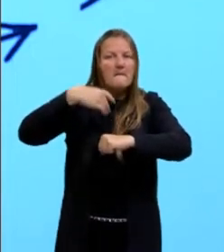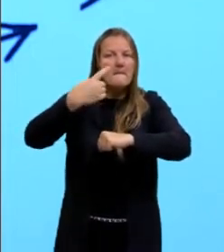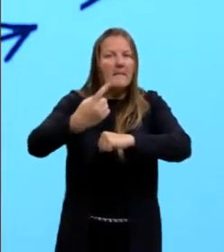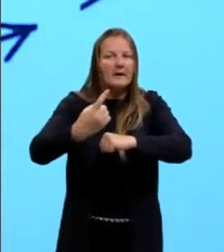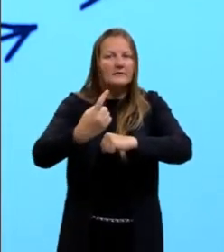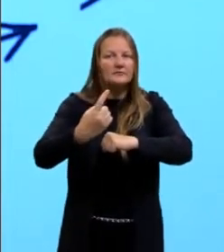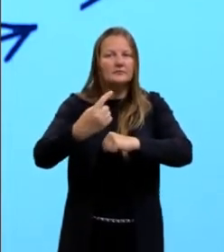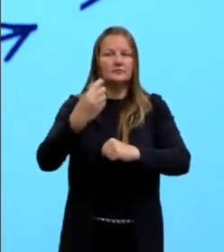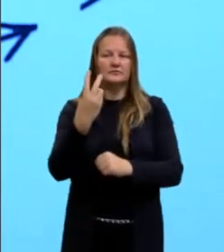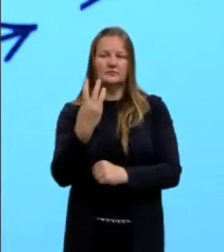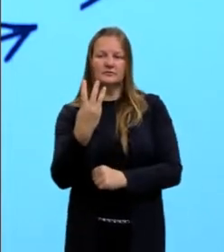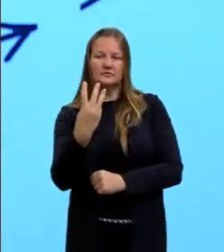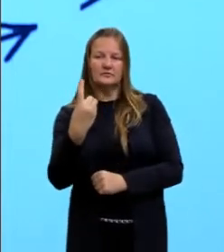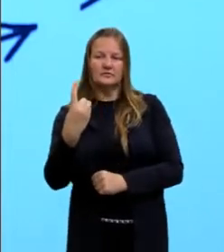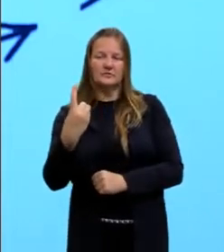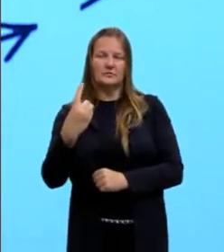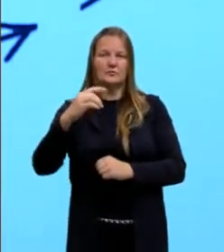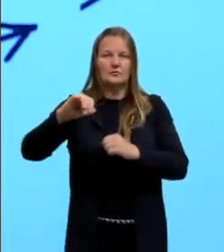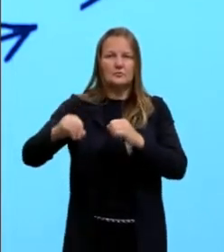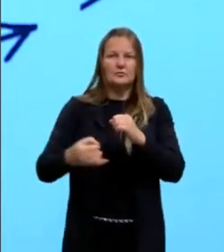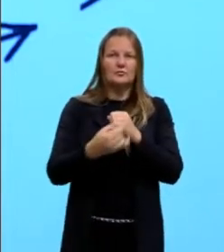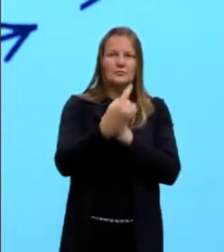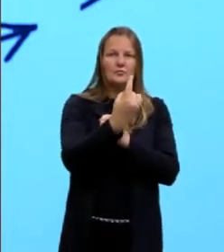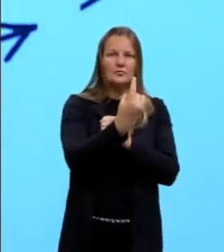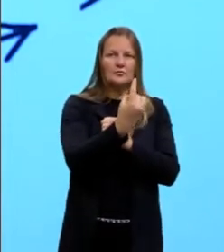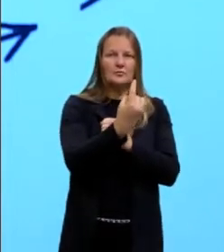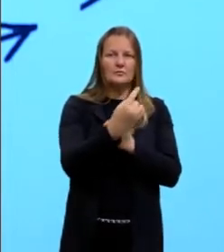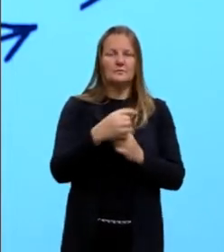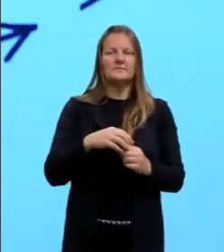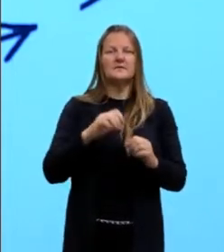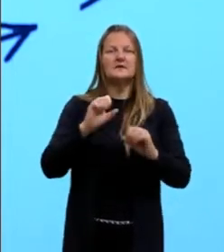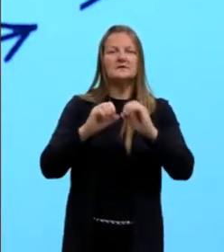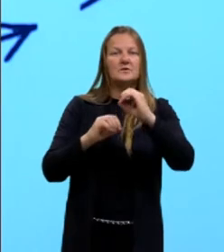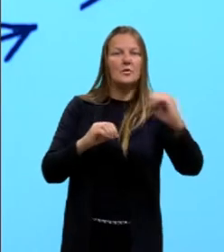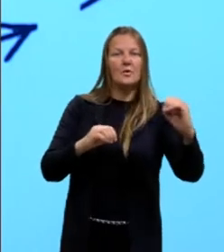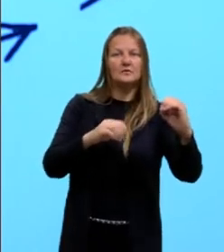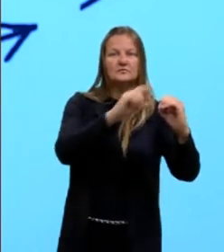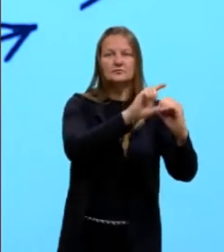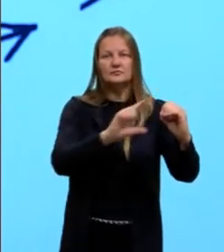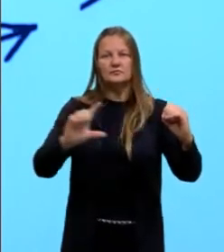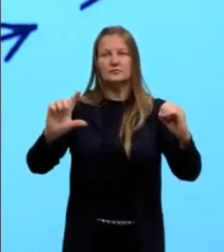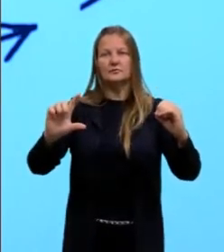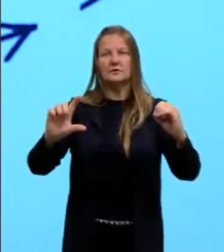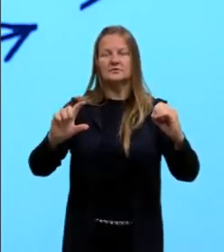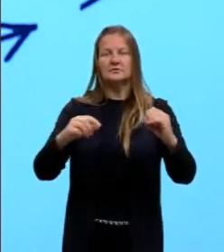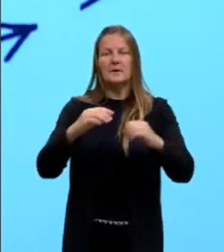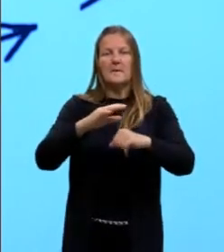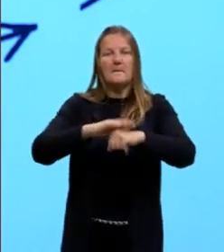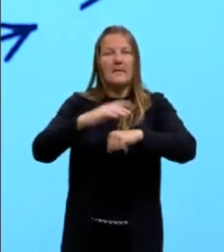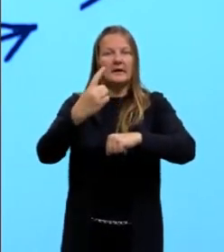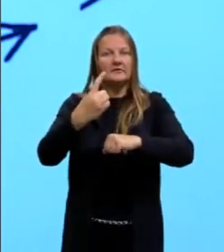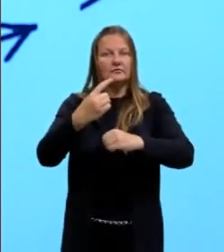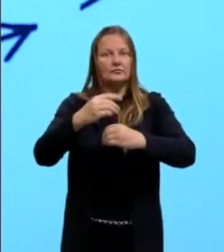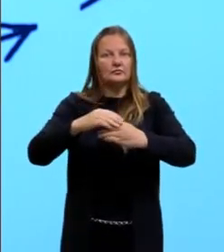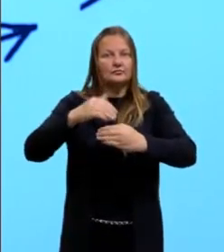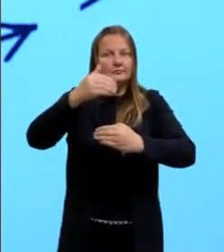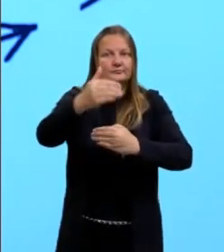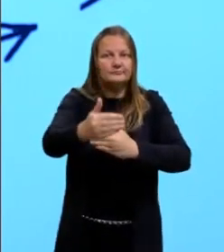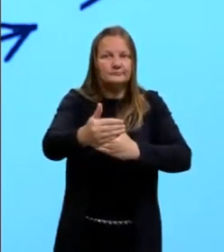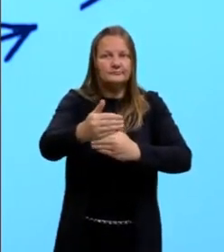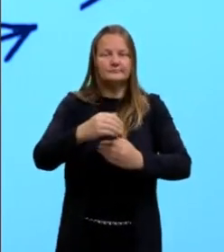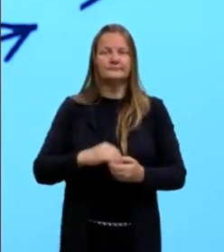31 para primeiro de janeiro. Já que eu vou de oeste para leste, eu ganho um dia, certo? Então, aqui, eu